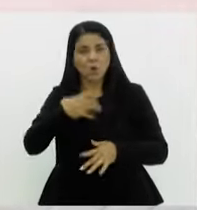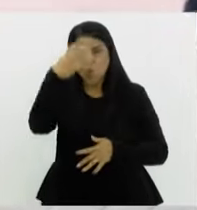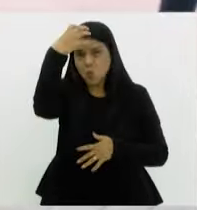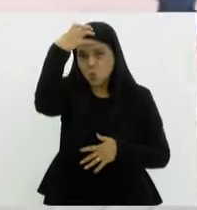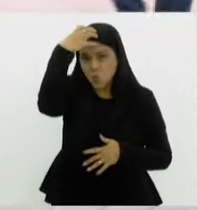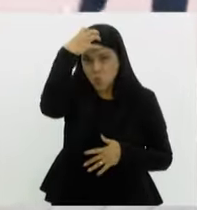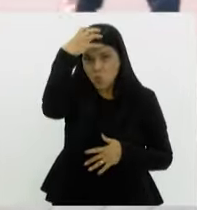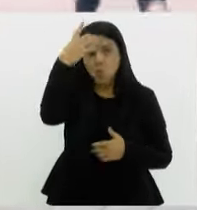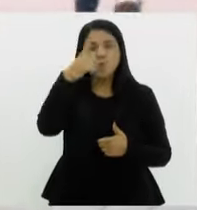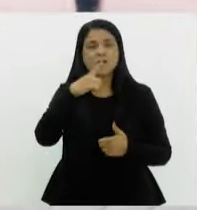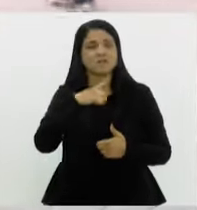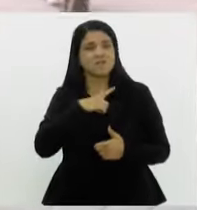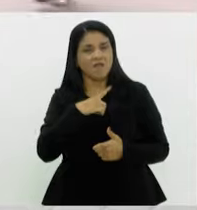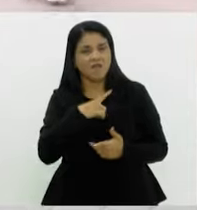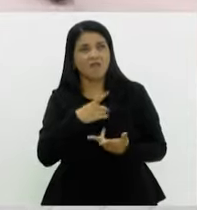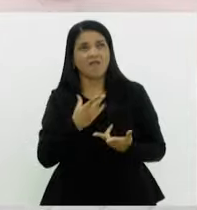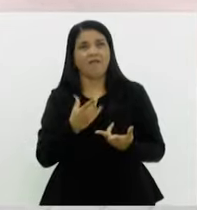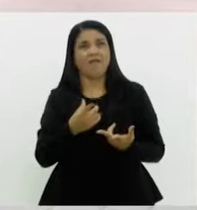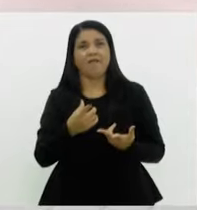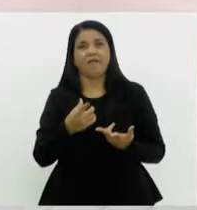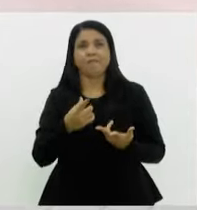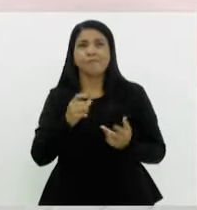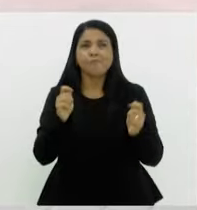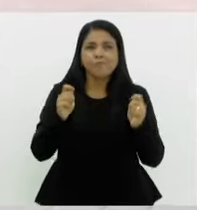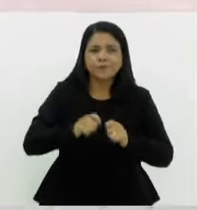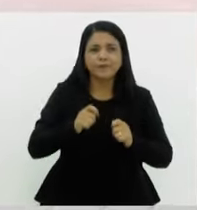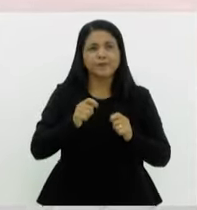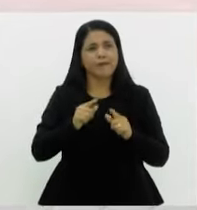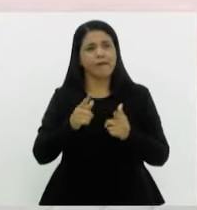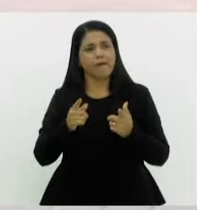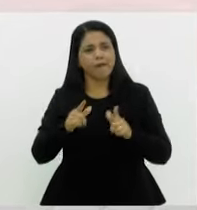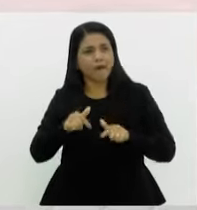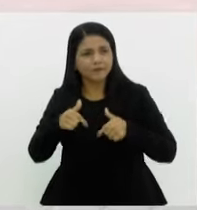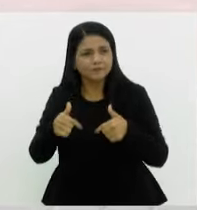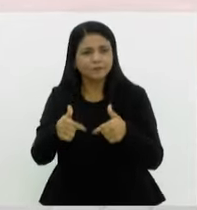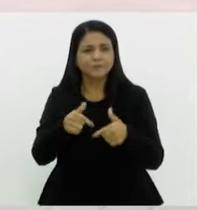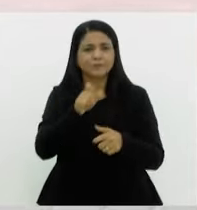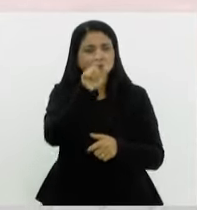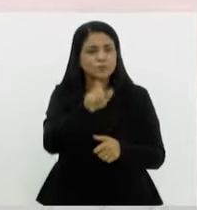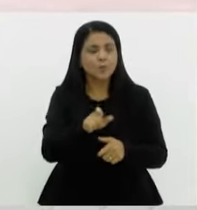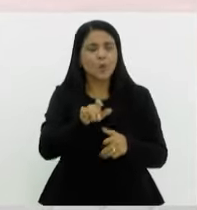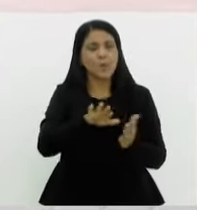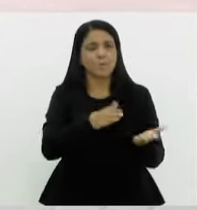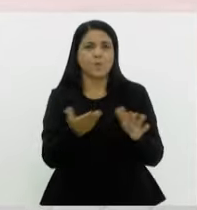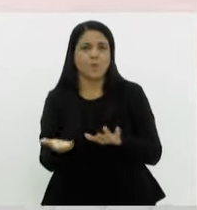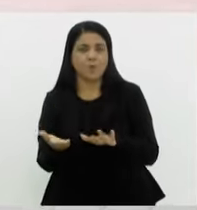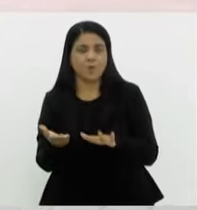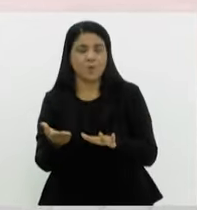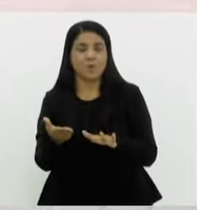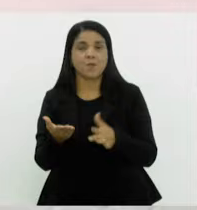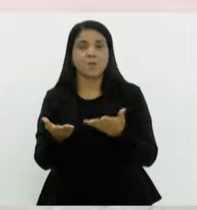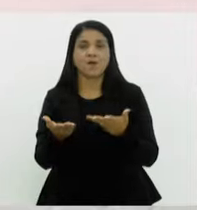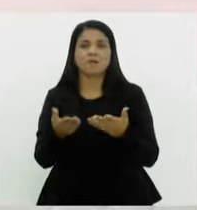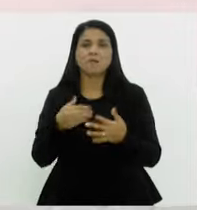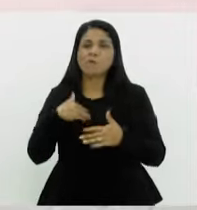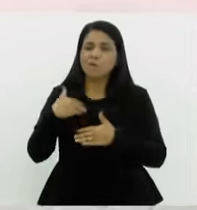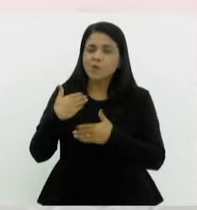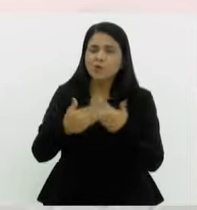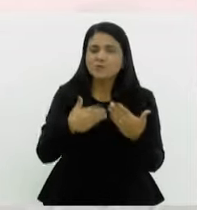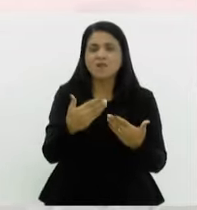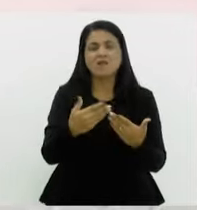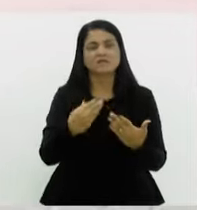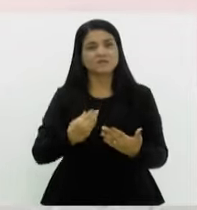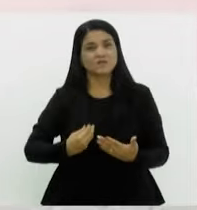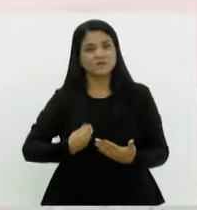pessoas às vezes se sentem culpadas, acham que poderiam ter feito mais alguma coisa pelaquela pessoa que partiu. Enfim, é um processo que precisa ser